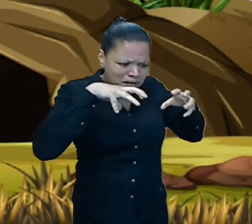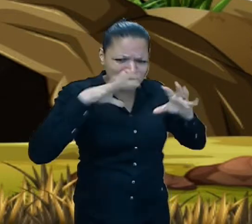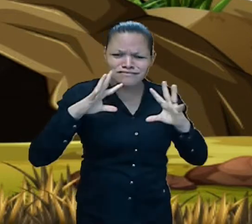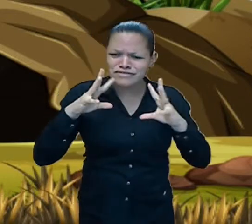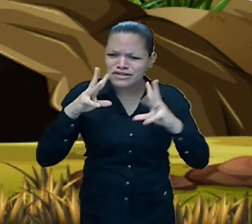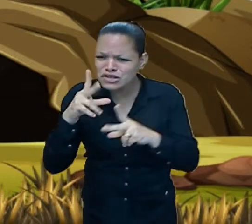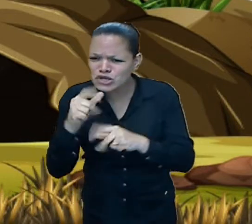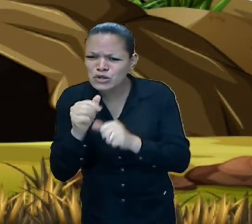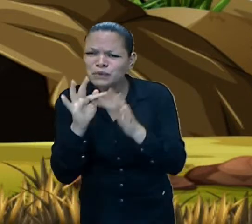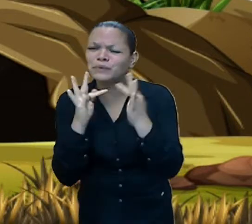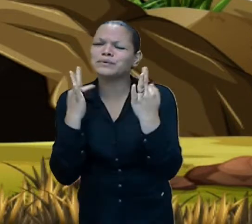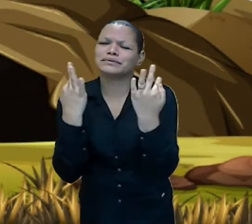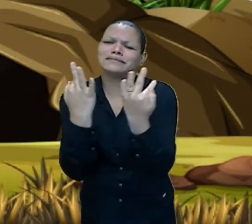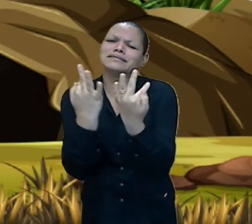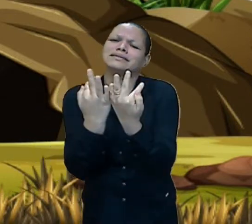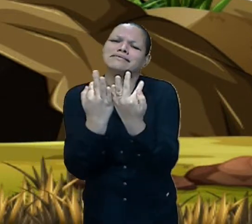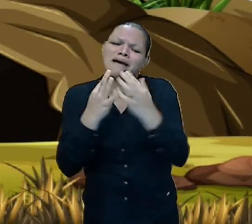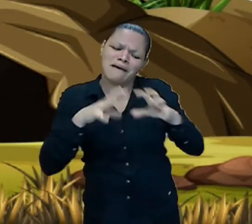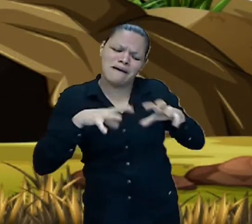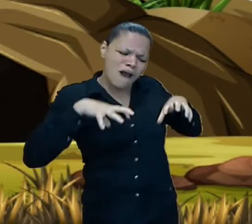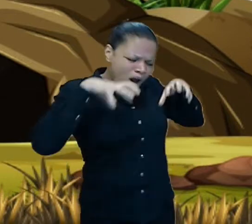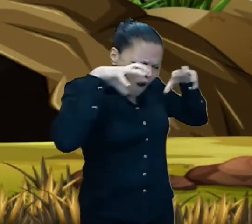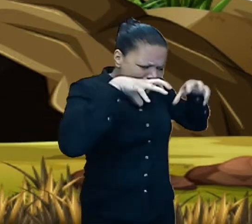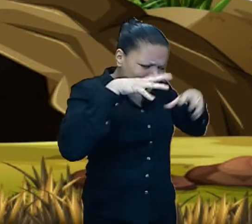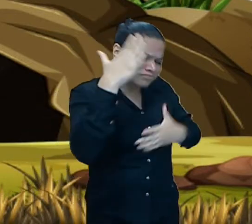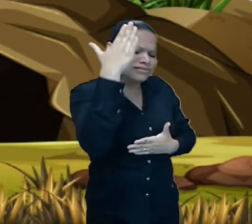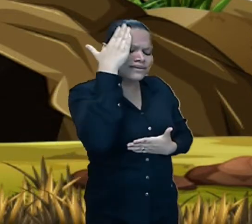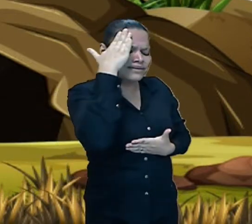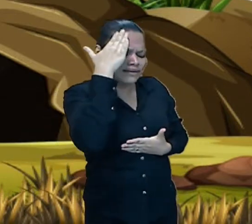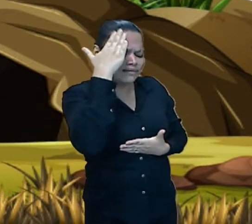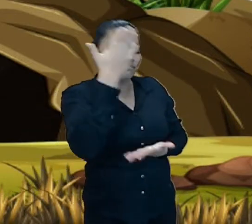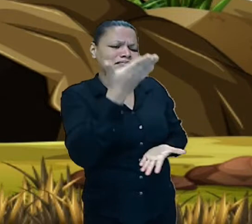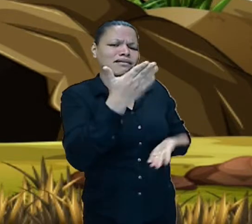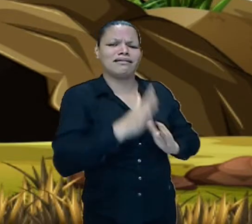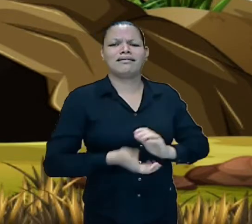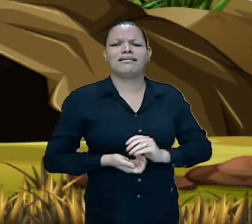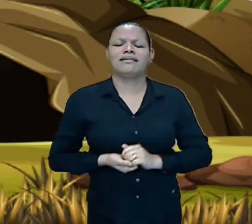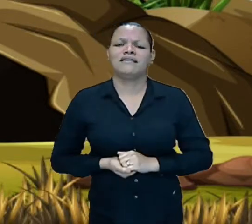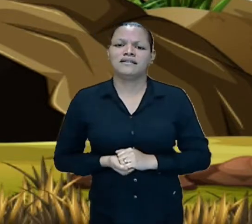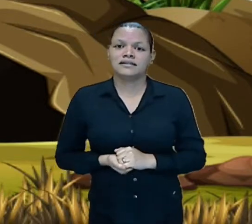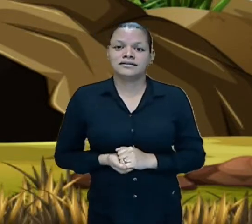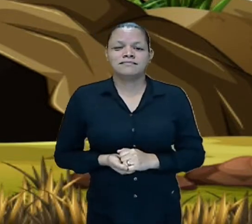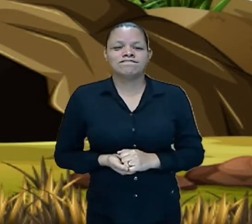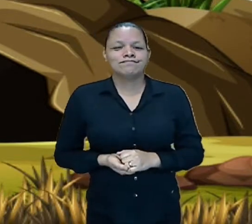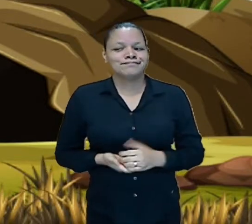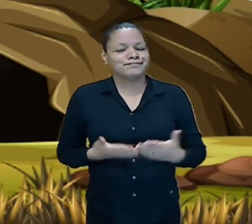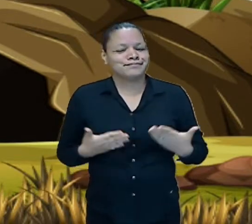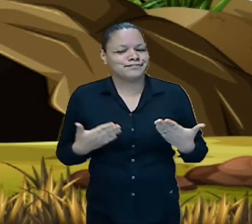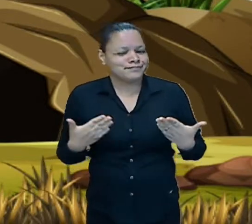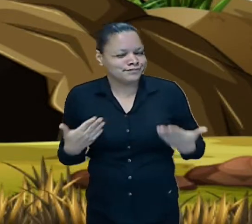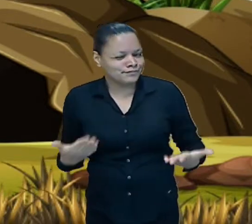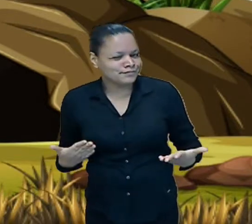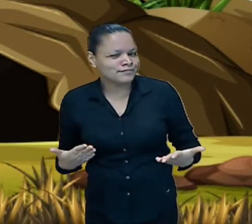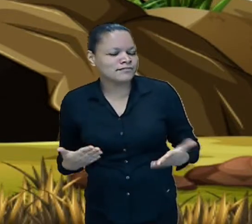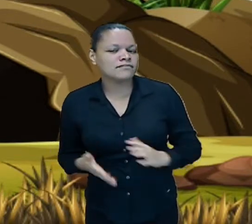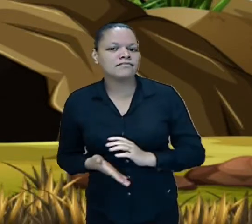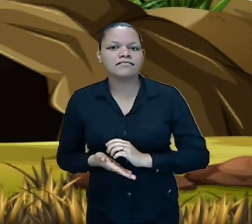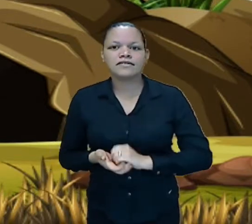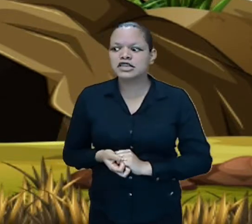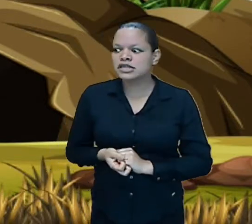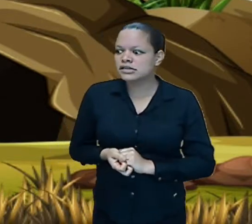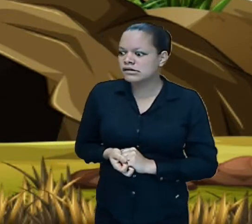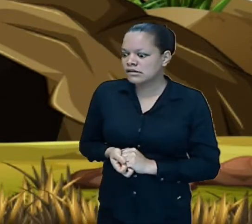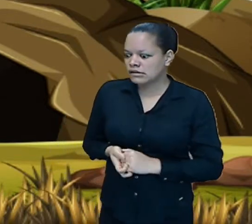poderiam saber porque eu não sei se vocês sabem que os monstros além de serem